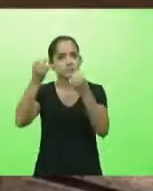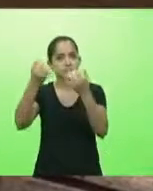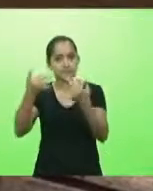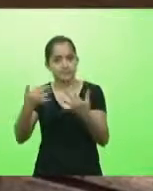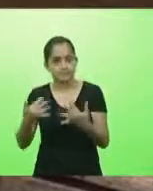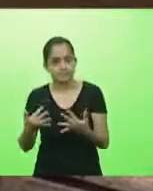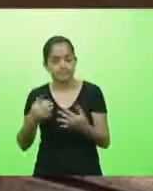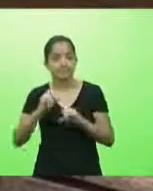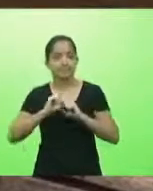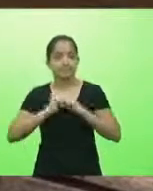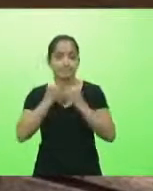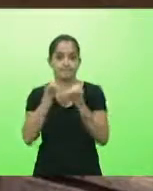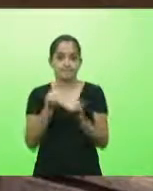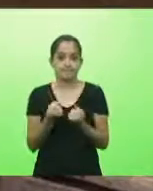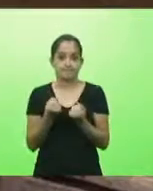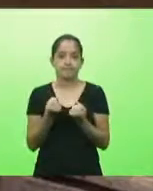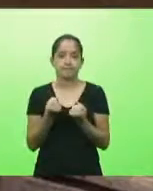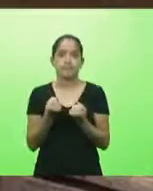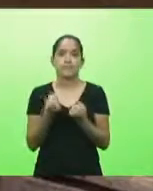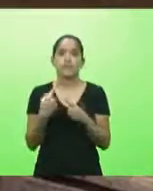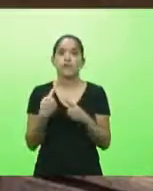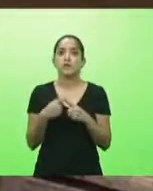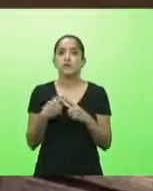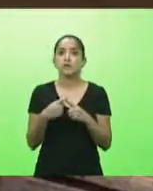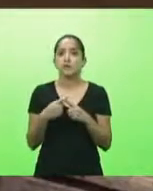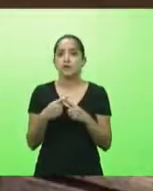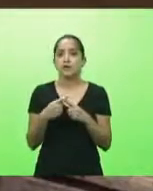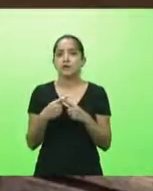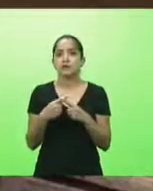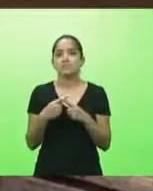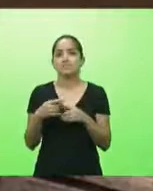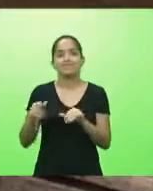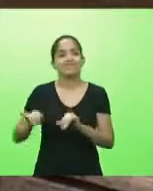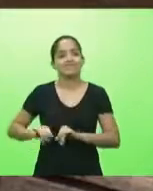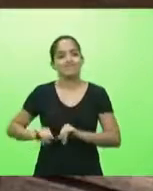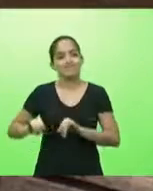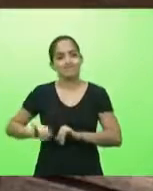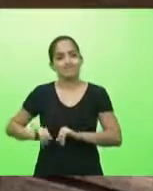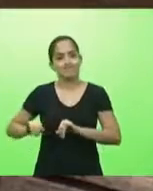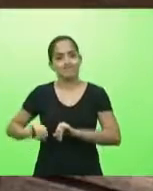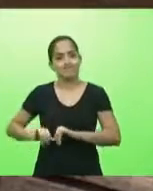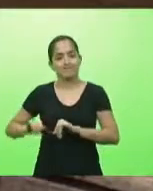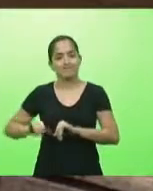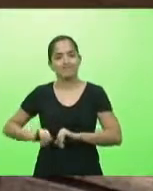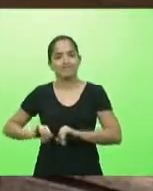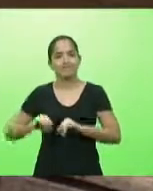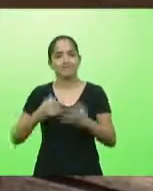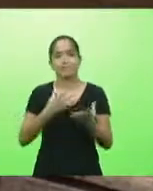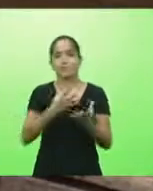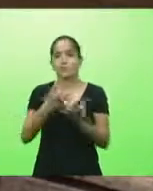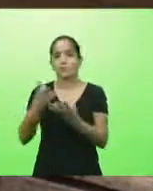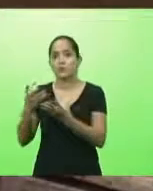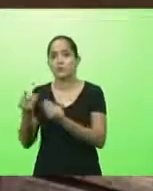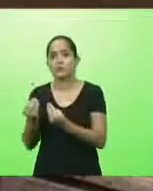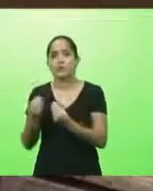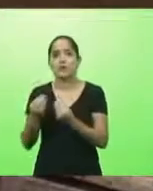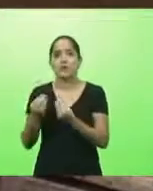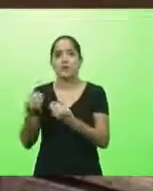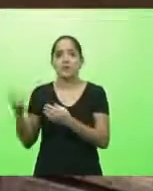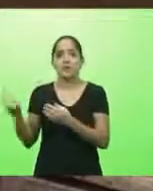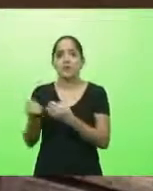para defender porque já chega de tanto sofrimento já chega de tanta dor e uma pessoa chega para